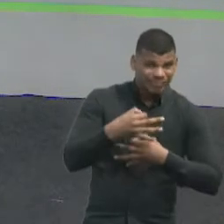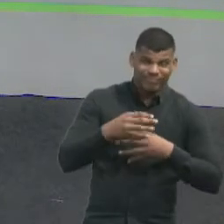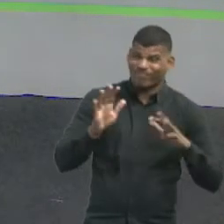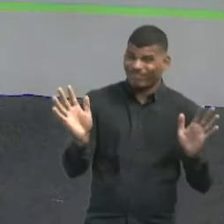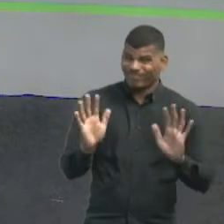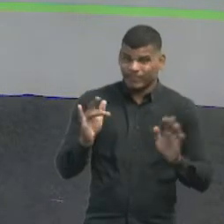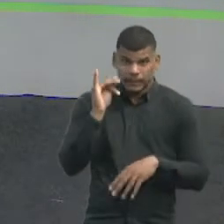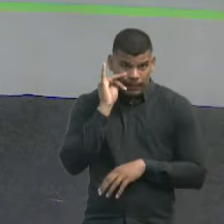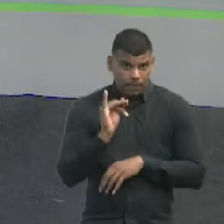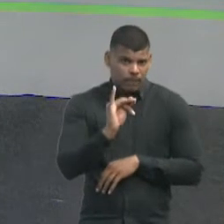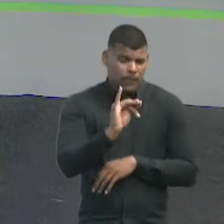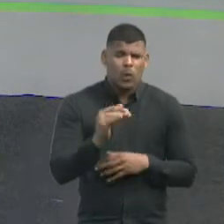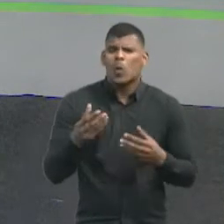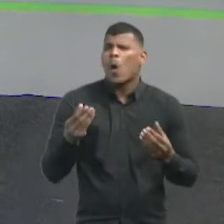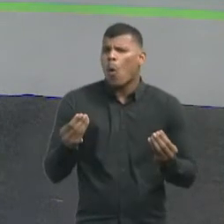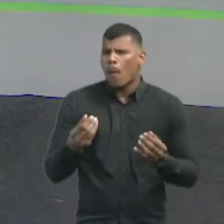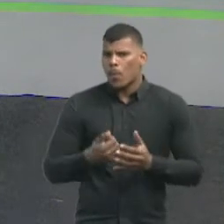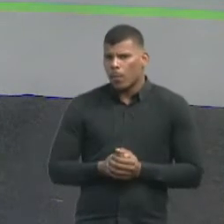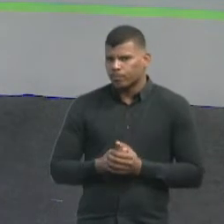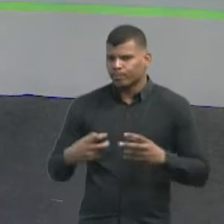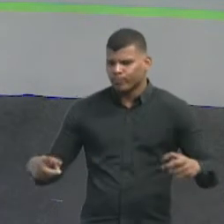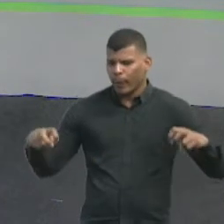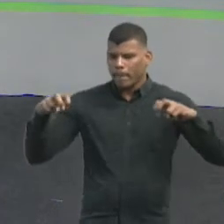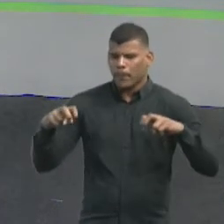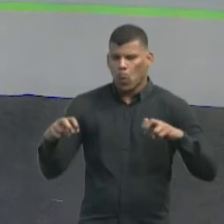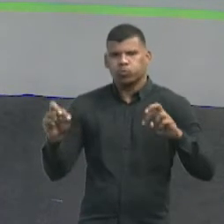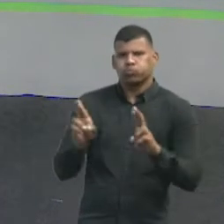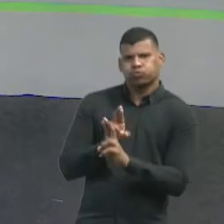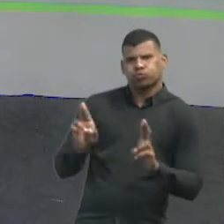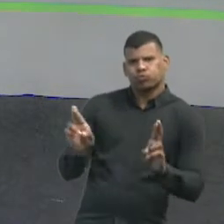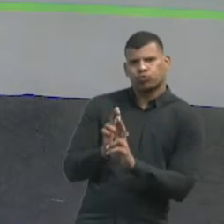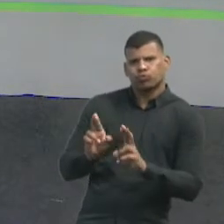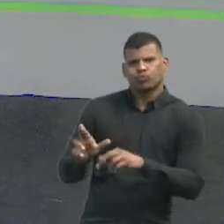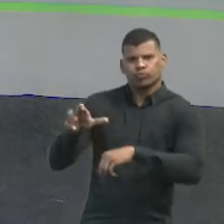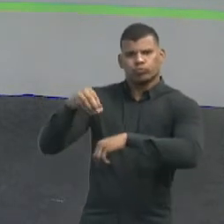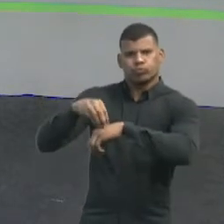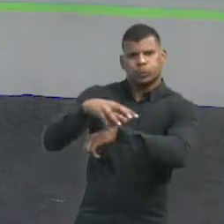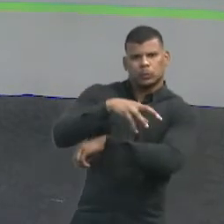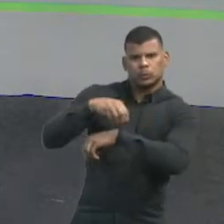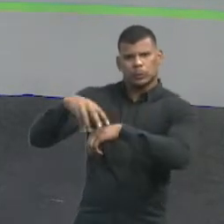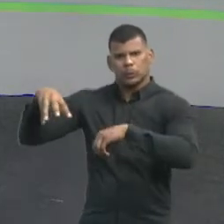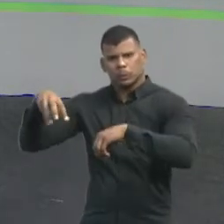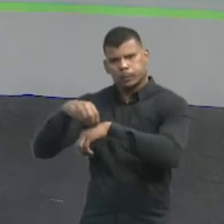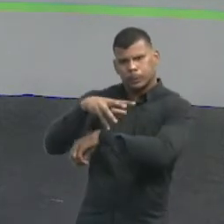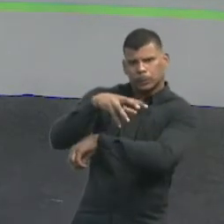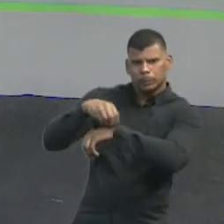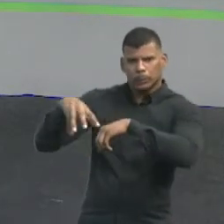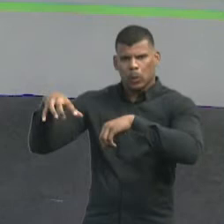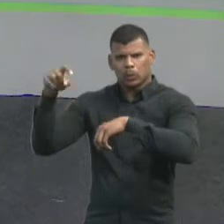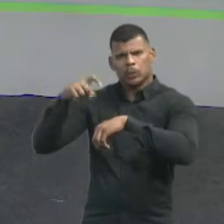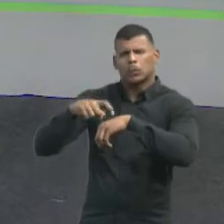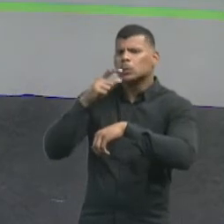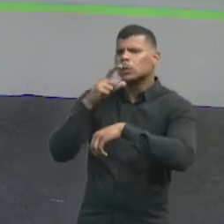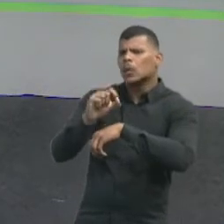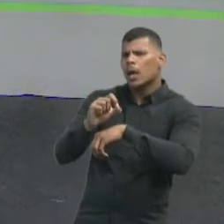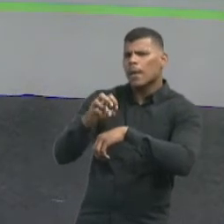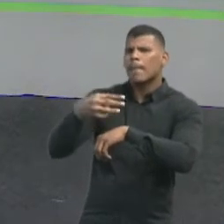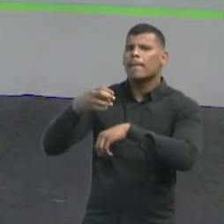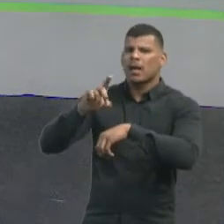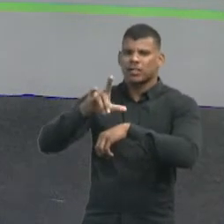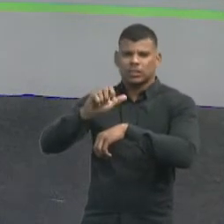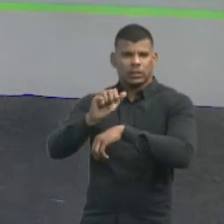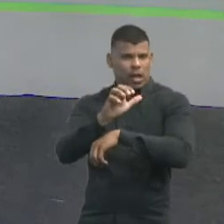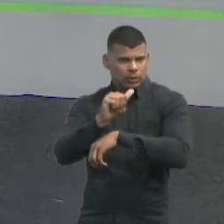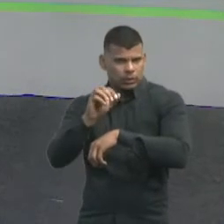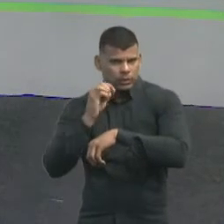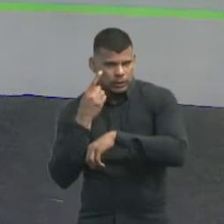É através da mediação comunitária que problemas que fatalmente iriam para a judicialização são resolvidos